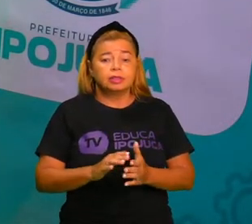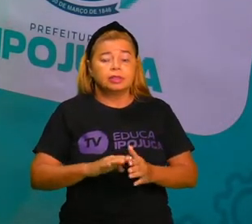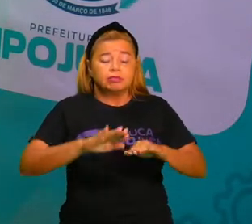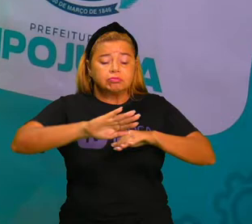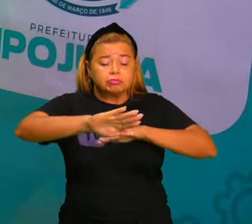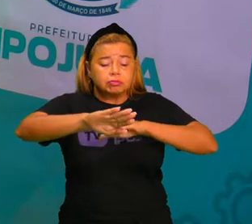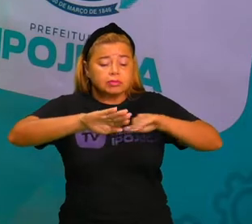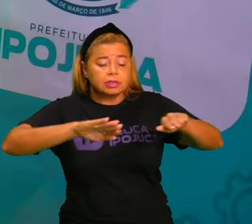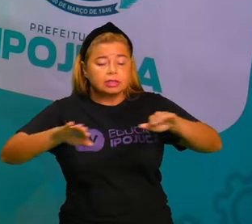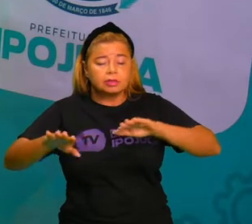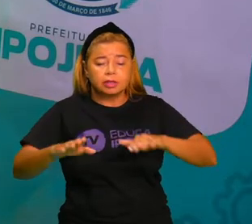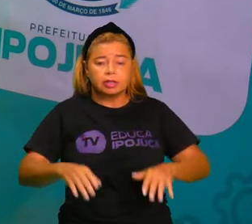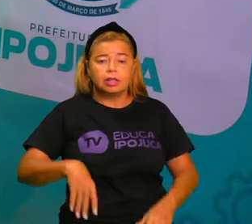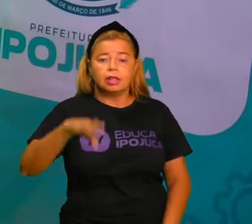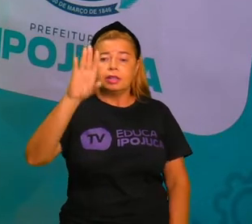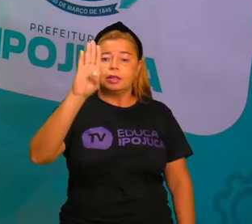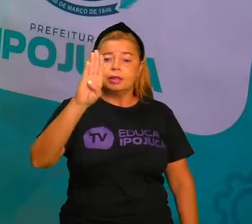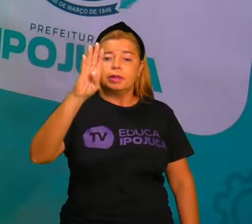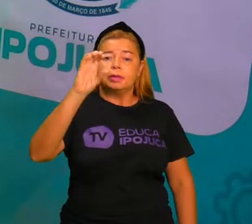sílabas, eu digo bola.